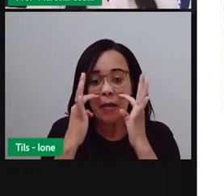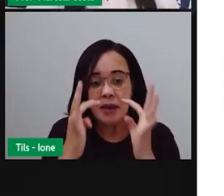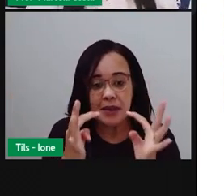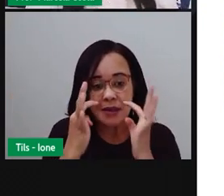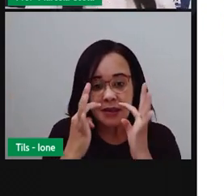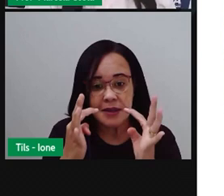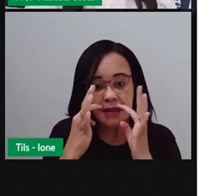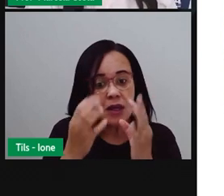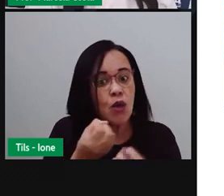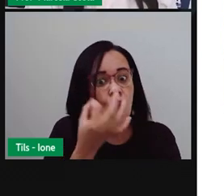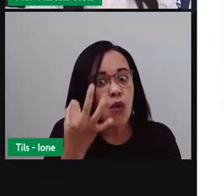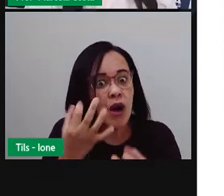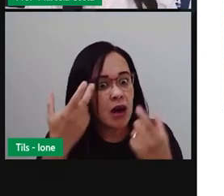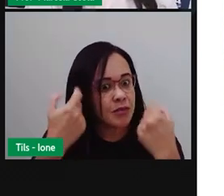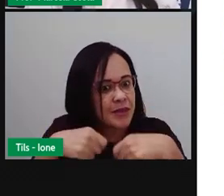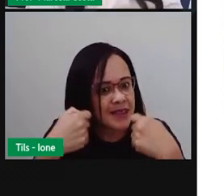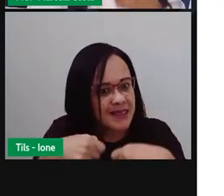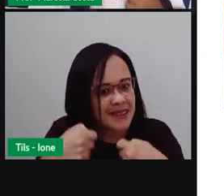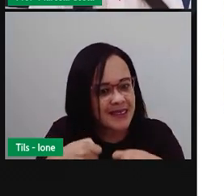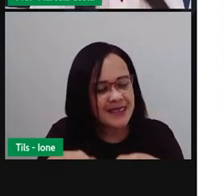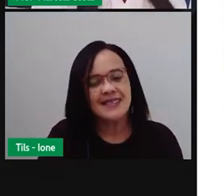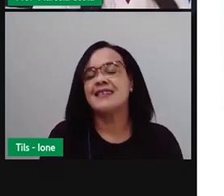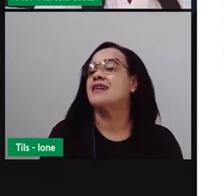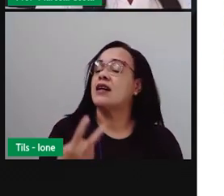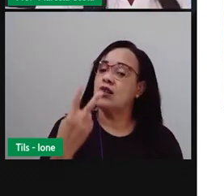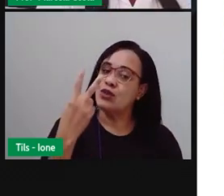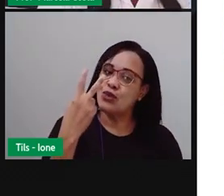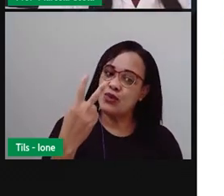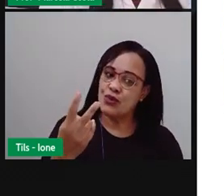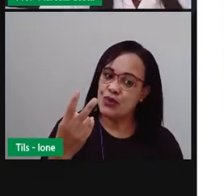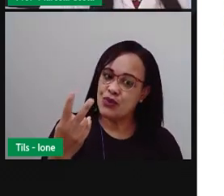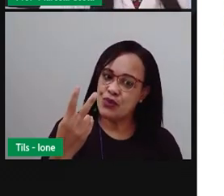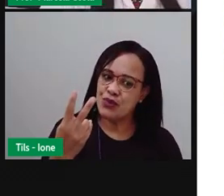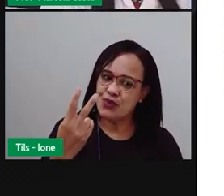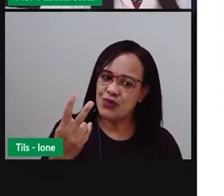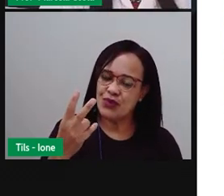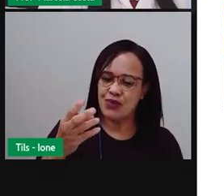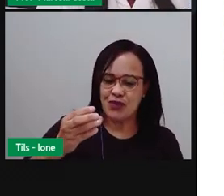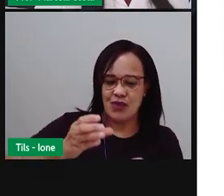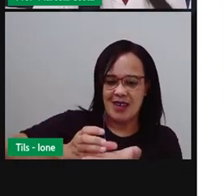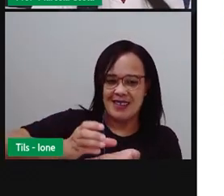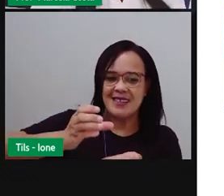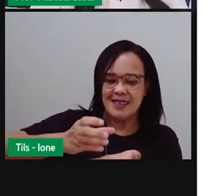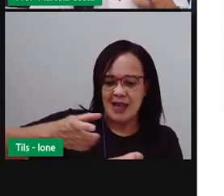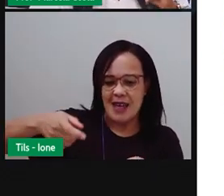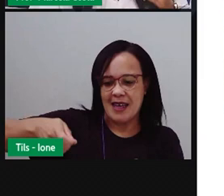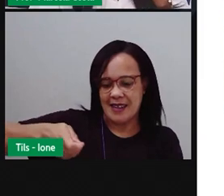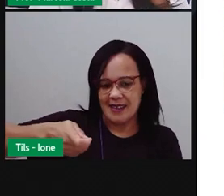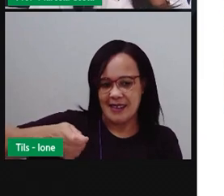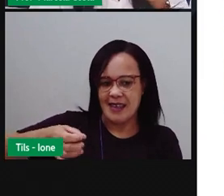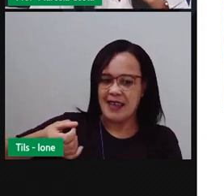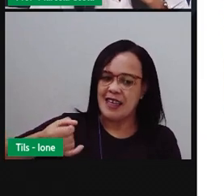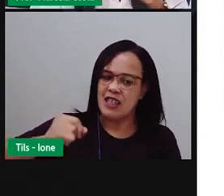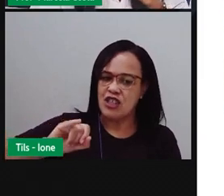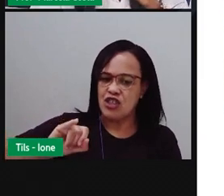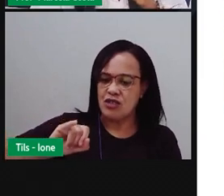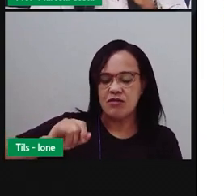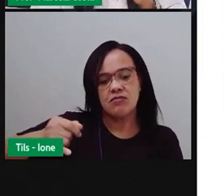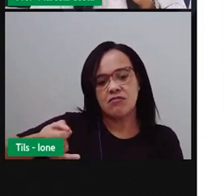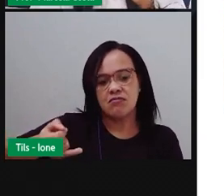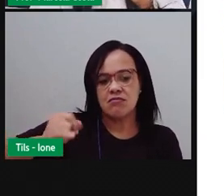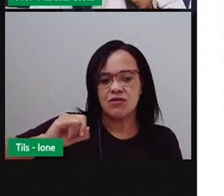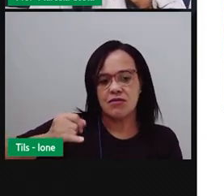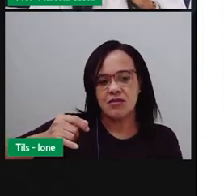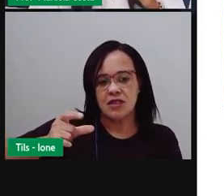nessa receita. Primeiro foi duas xícaras de chá de flocão, né? Olha a medida